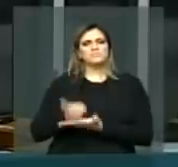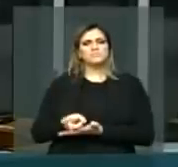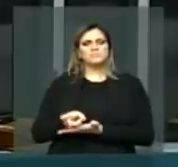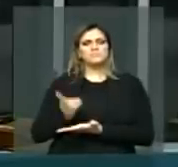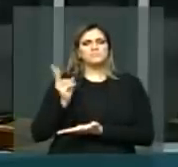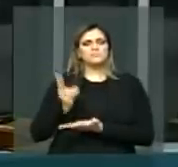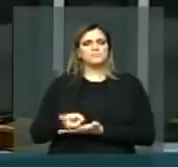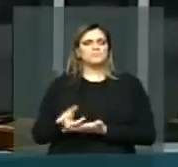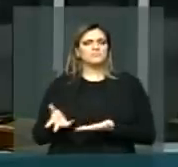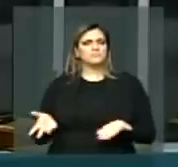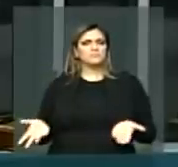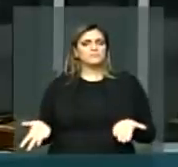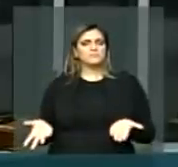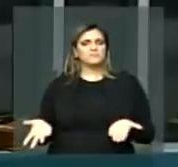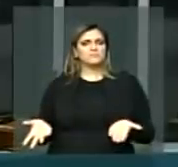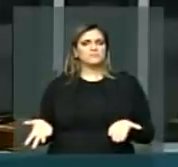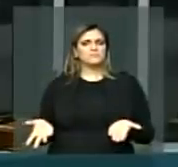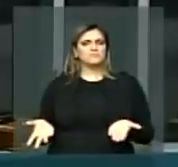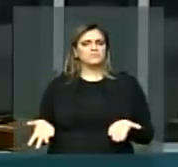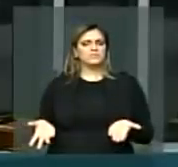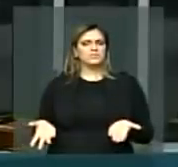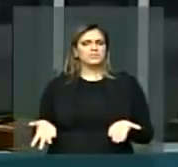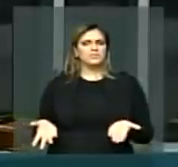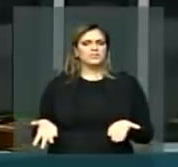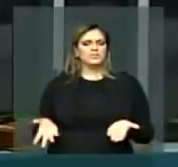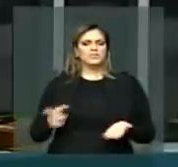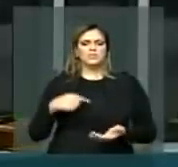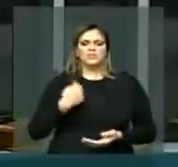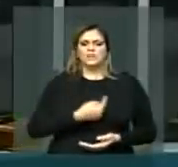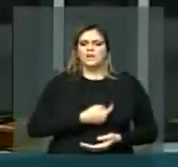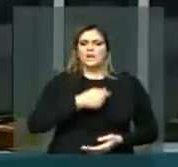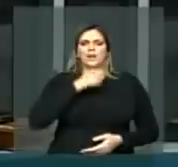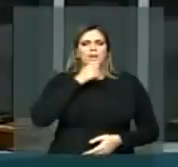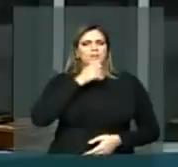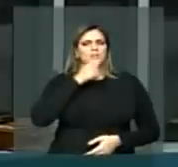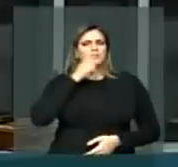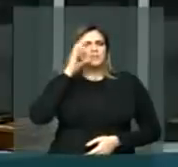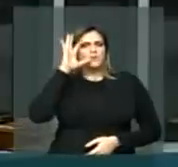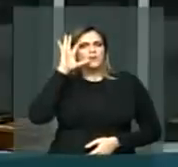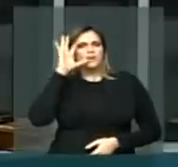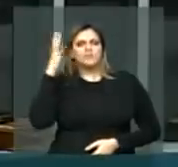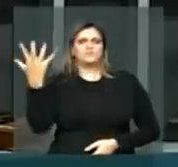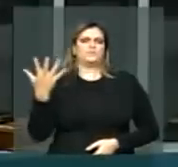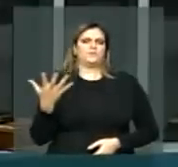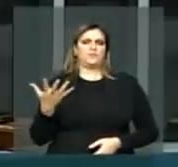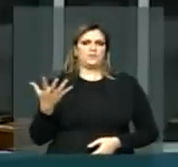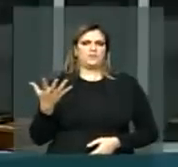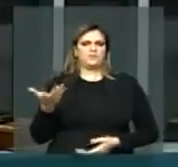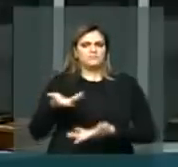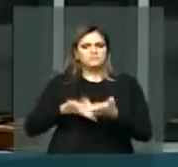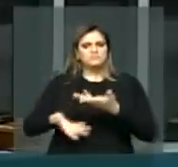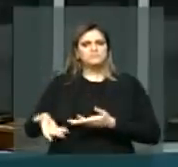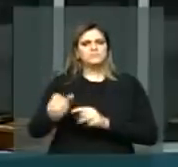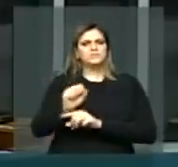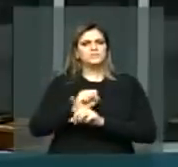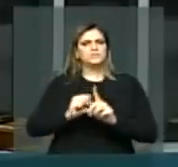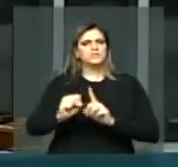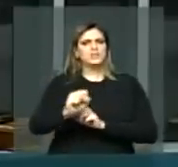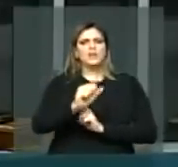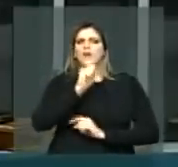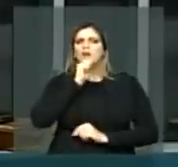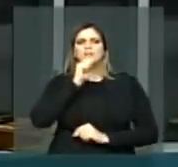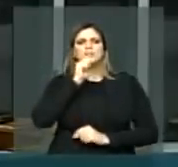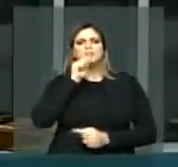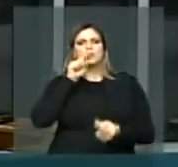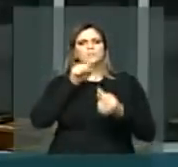mesas nesta casa e para os quais não se encontrou ainda um caminho, não